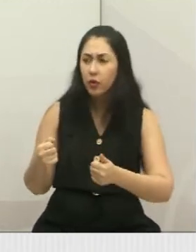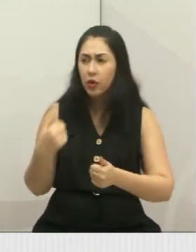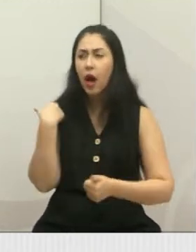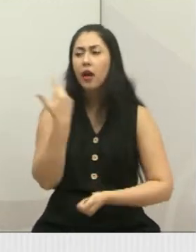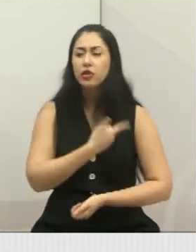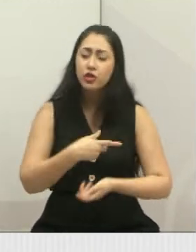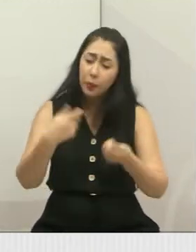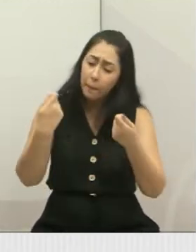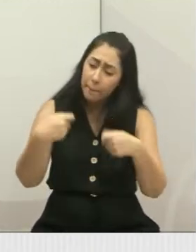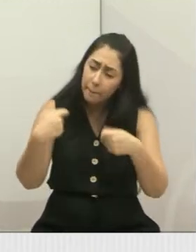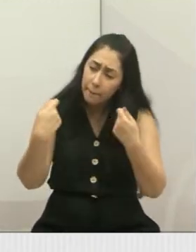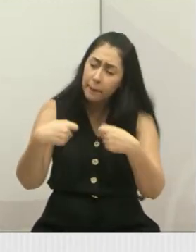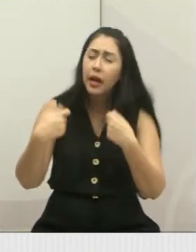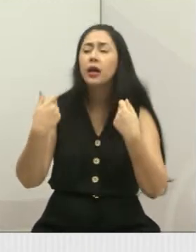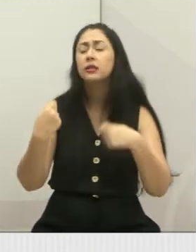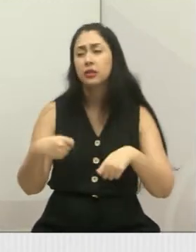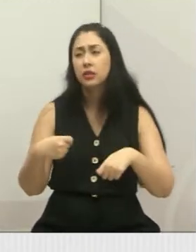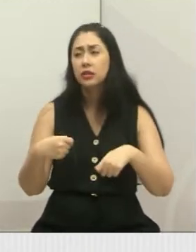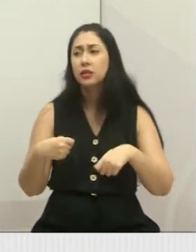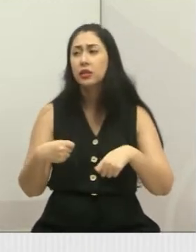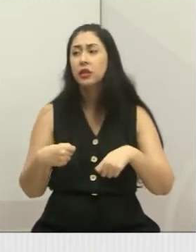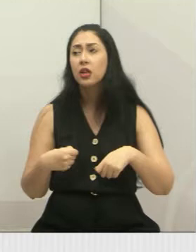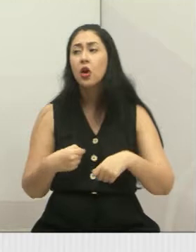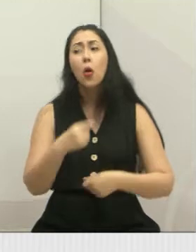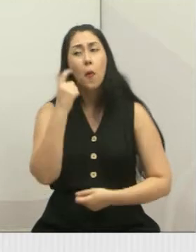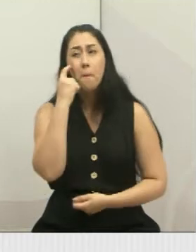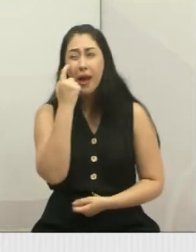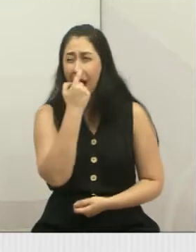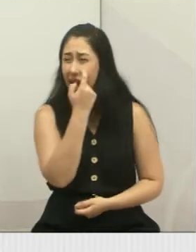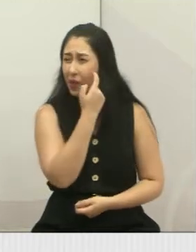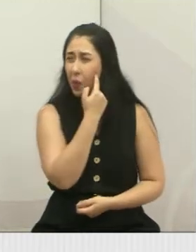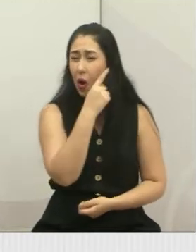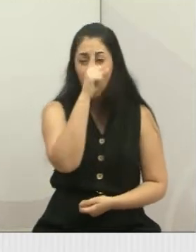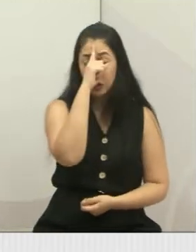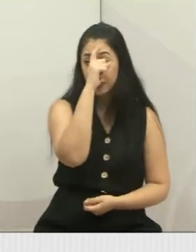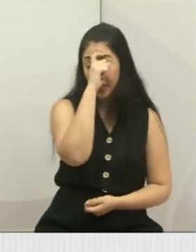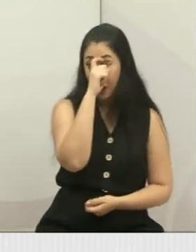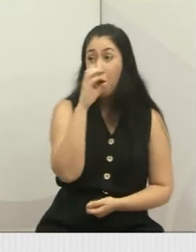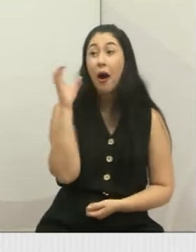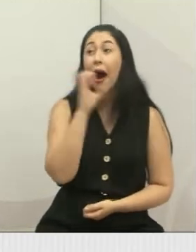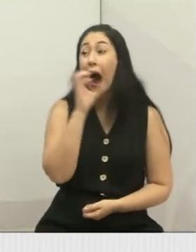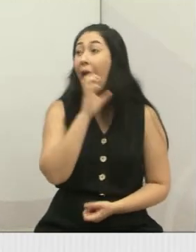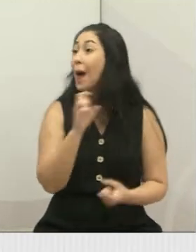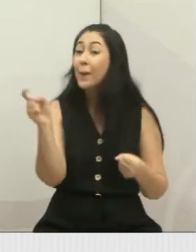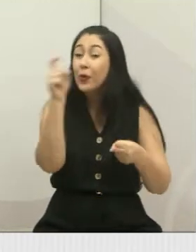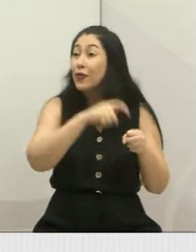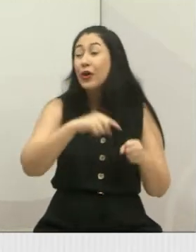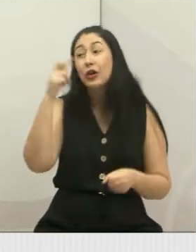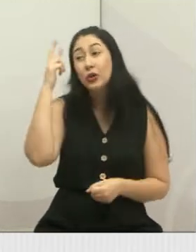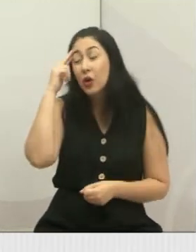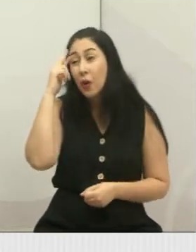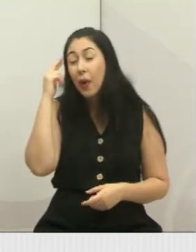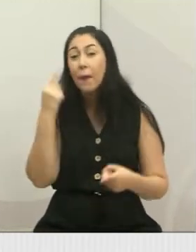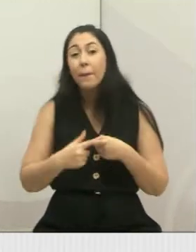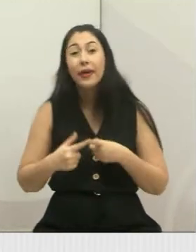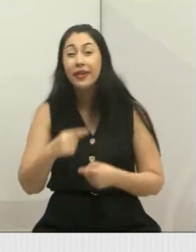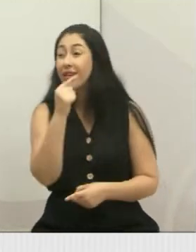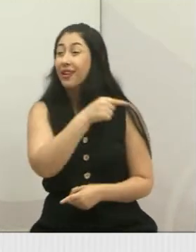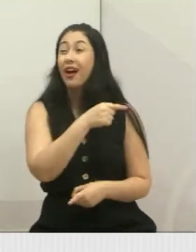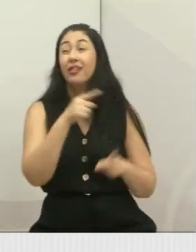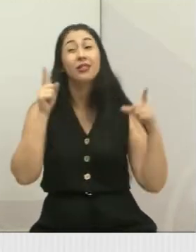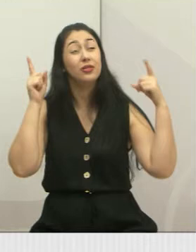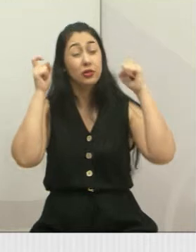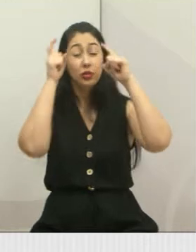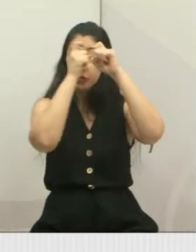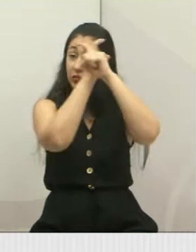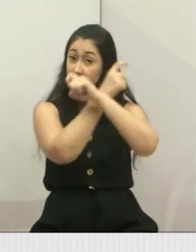nós precisamos que aquele posto do Parque Minha Lua volta rápido, porque a situação é muito precária.